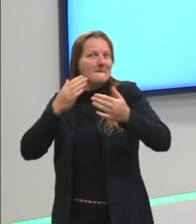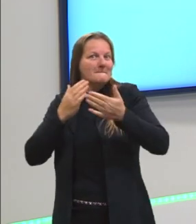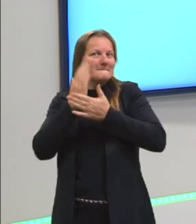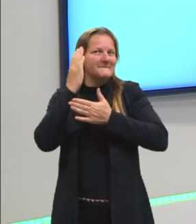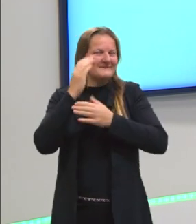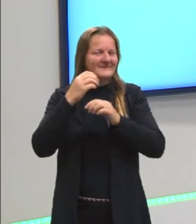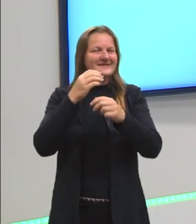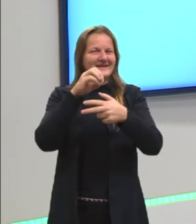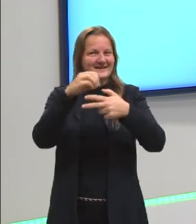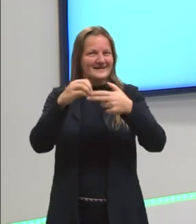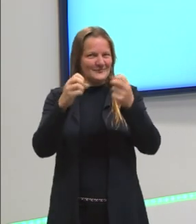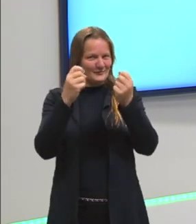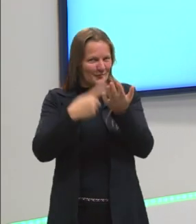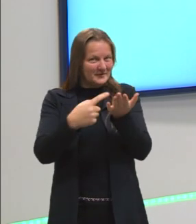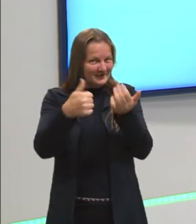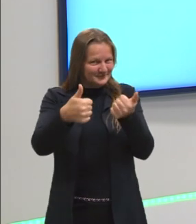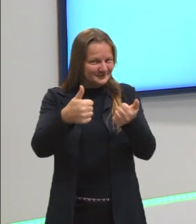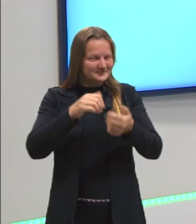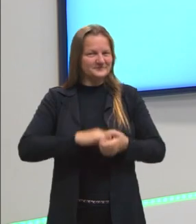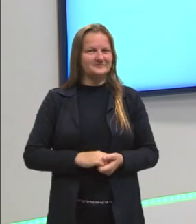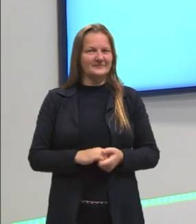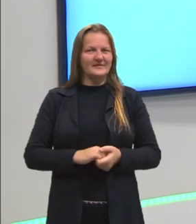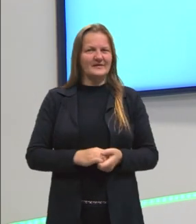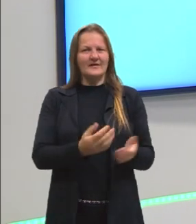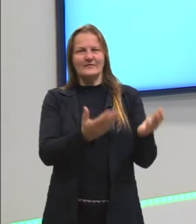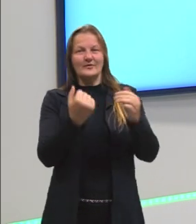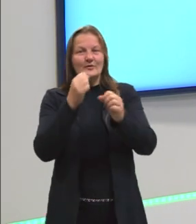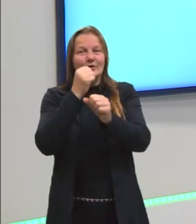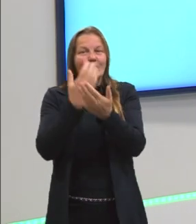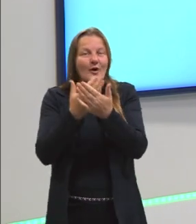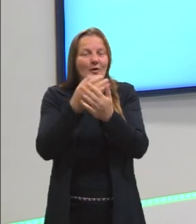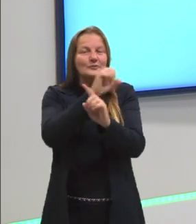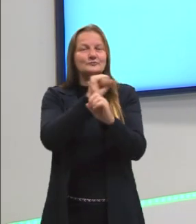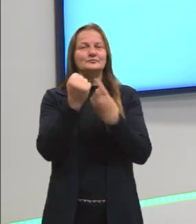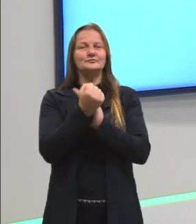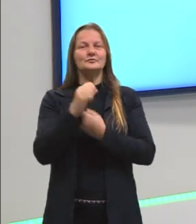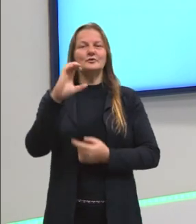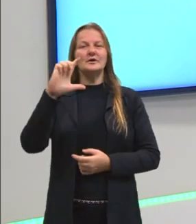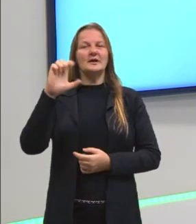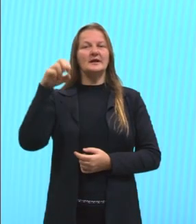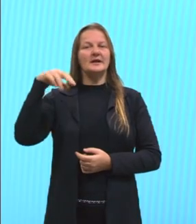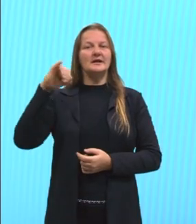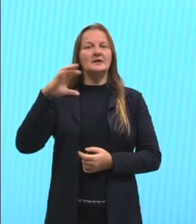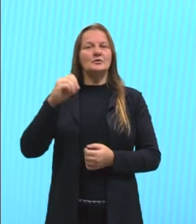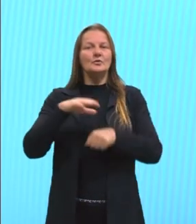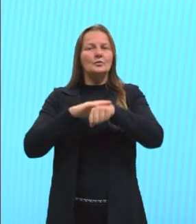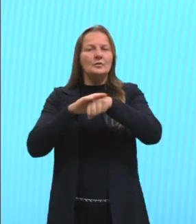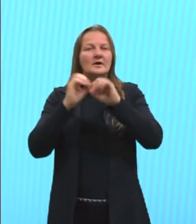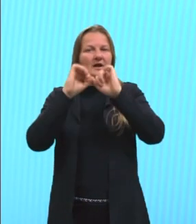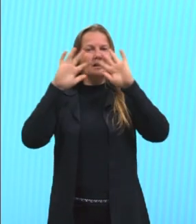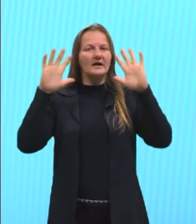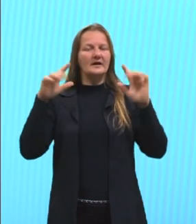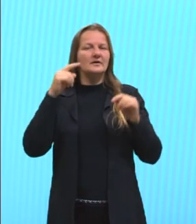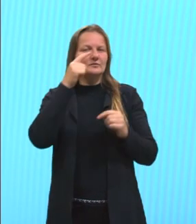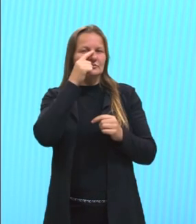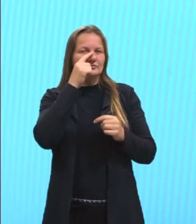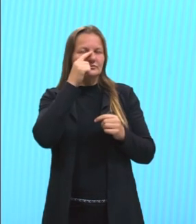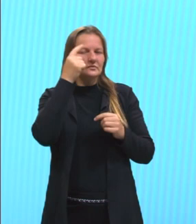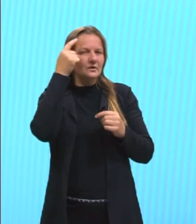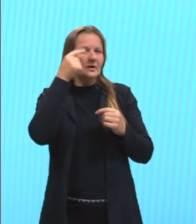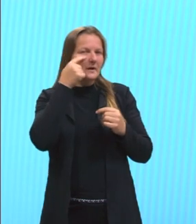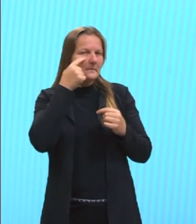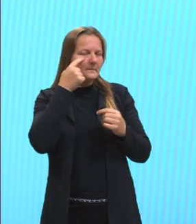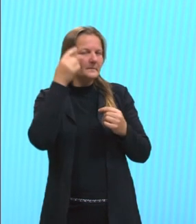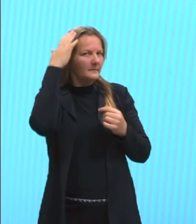ENEM, ok? Combinado. Vamos lá então para a aula de sociologia. Sou professor Clênio, tenho pele clara, cabelos e olhos